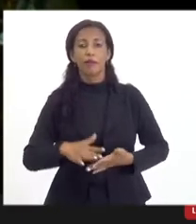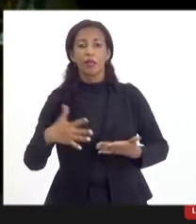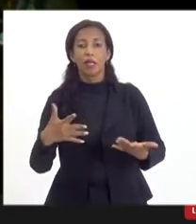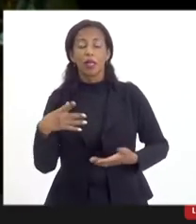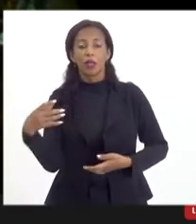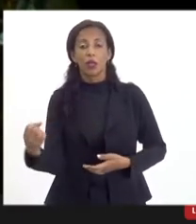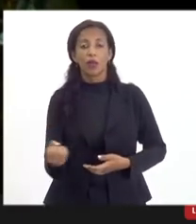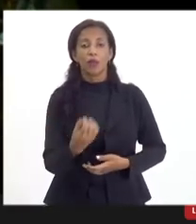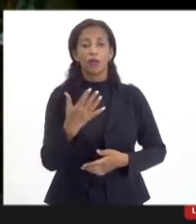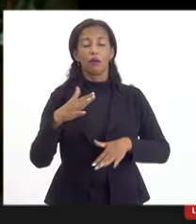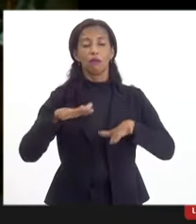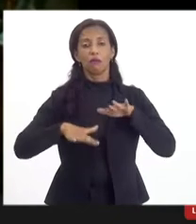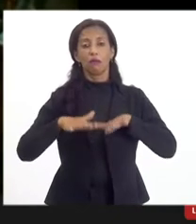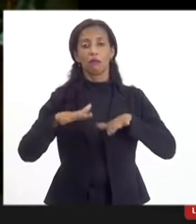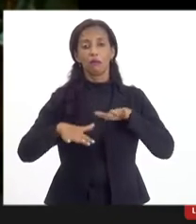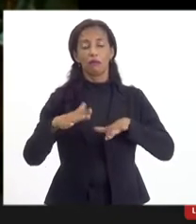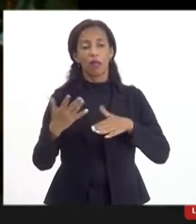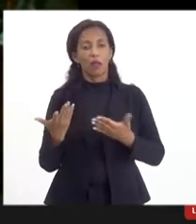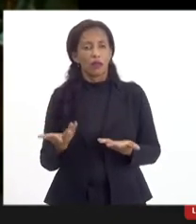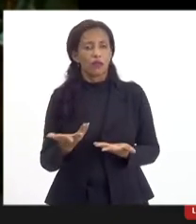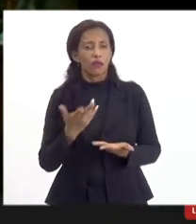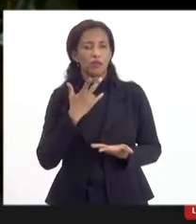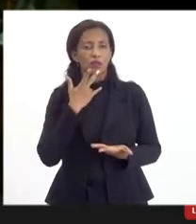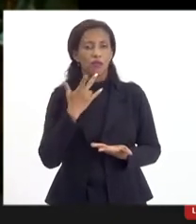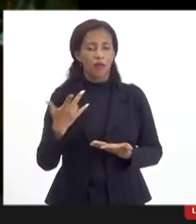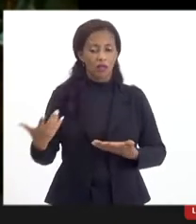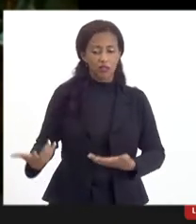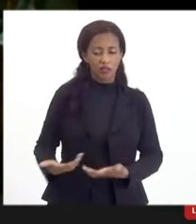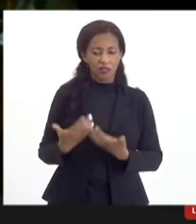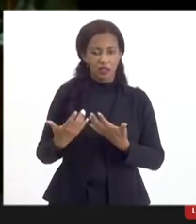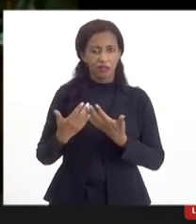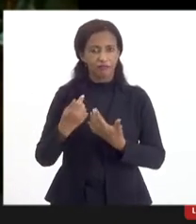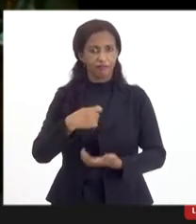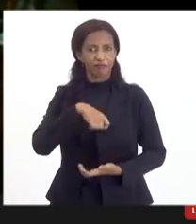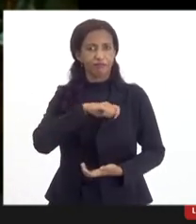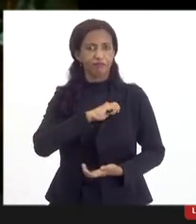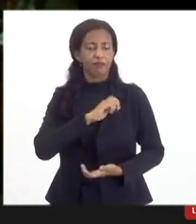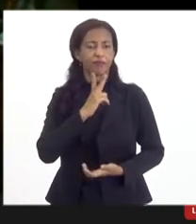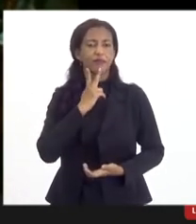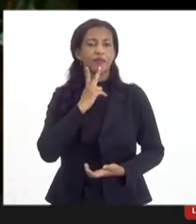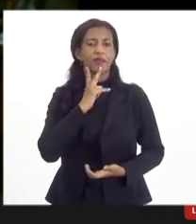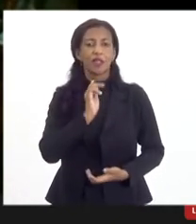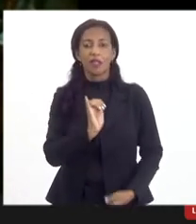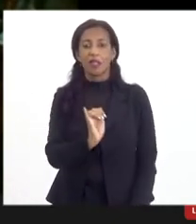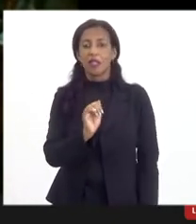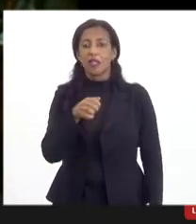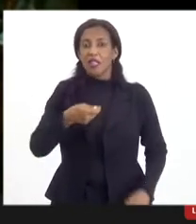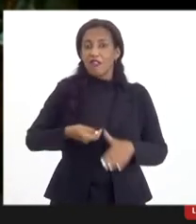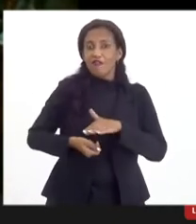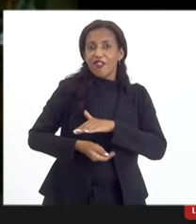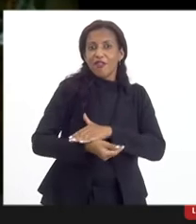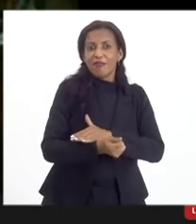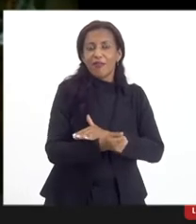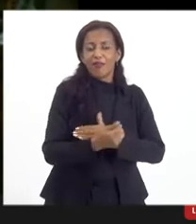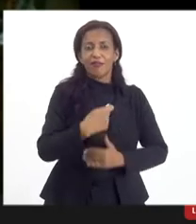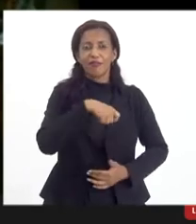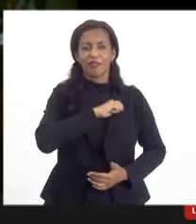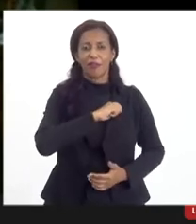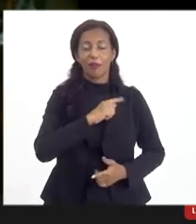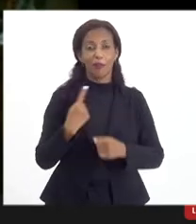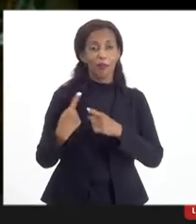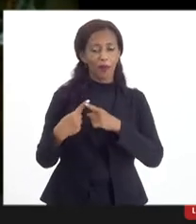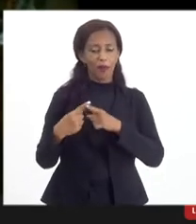novidade, talvez, ao invés de nós chamarmos de incentivo fiscal, chamarmos de investimento fiscal. Por quê?